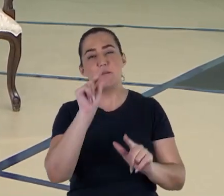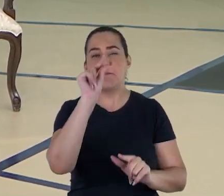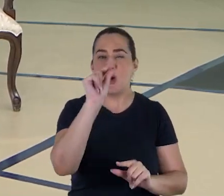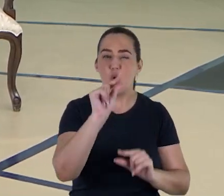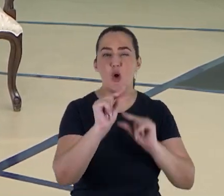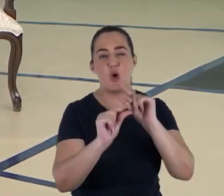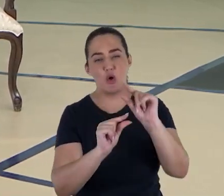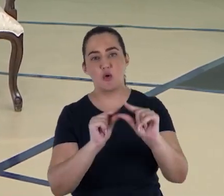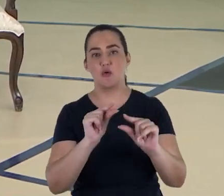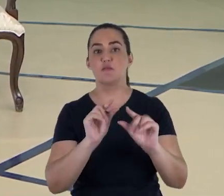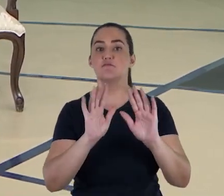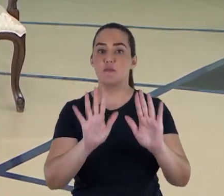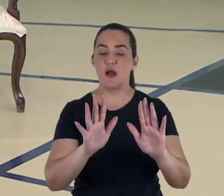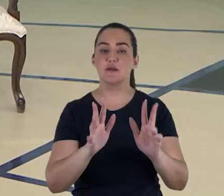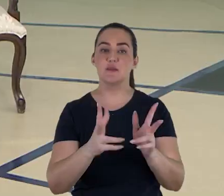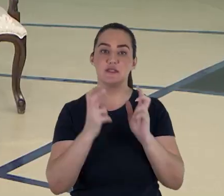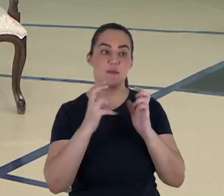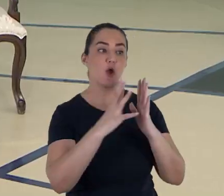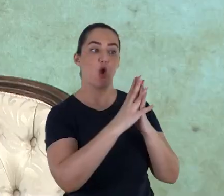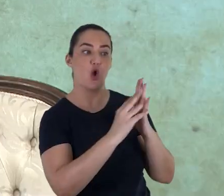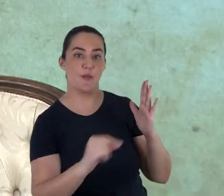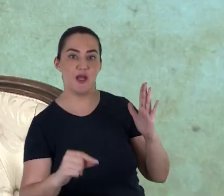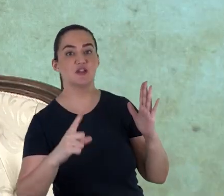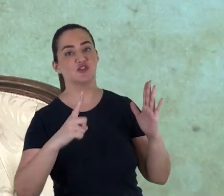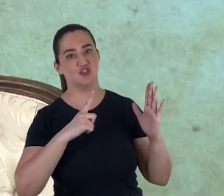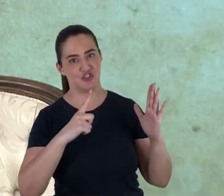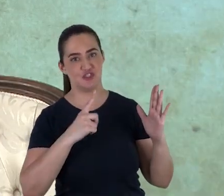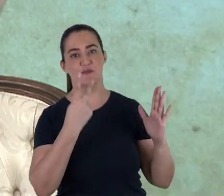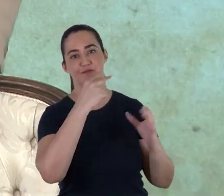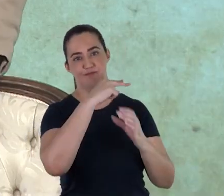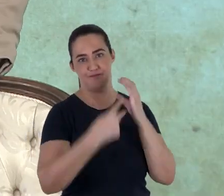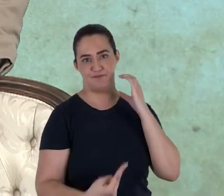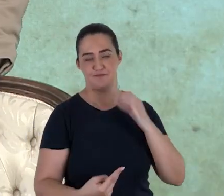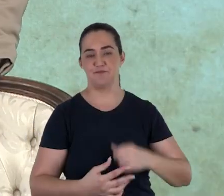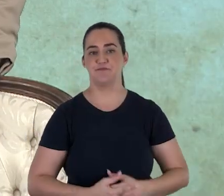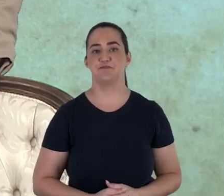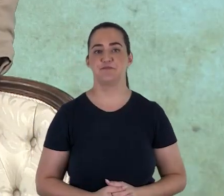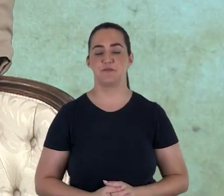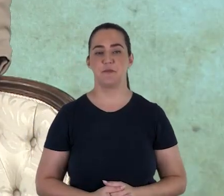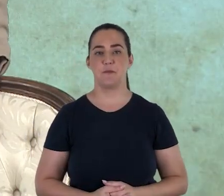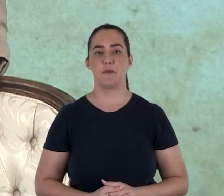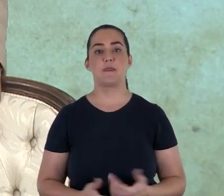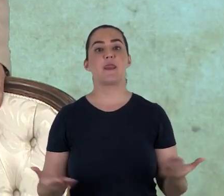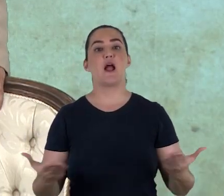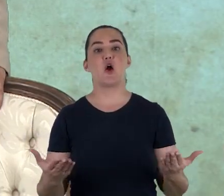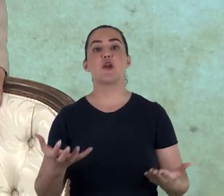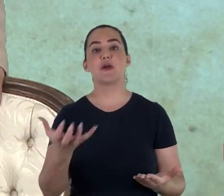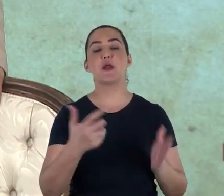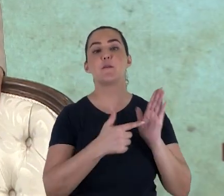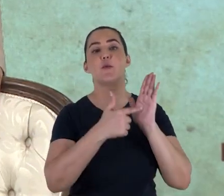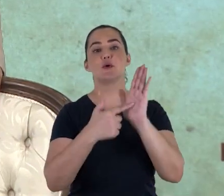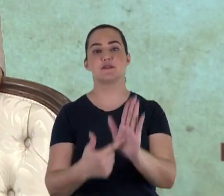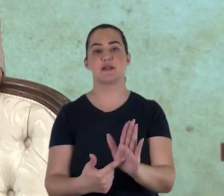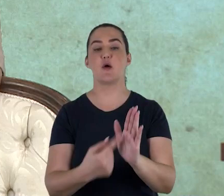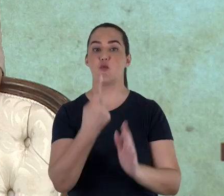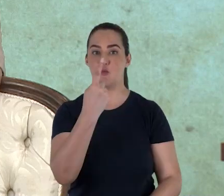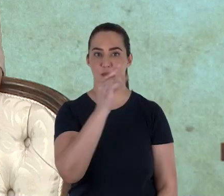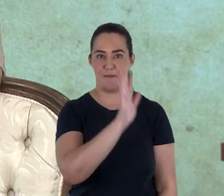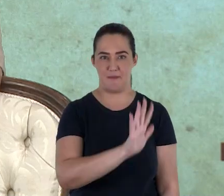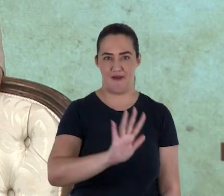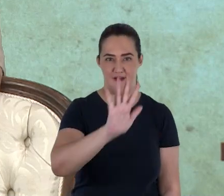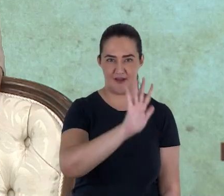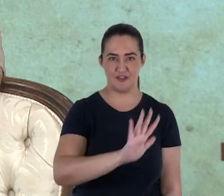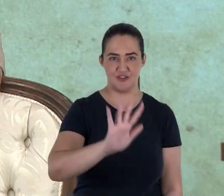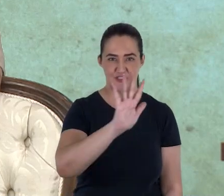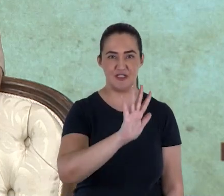existia quando o mesmo foi copiado. Por fim, quero apresentar o fragmento do Florilegium encontrado na Caverna